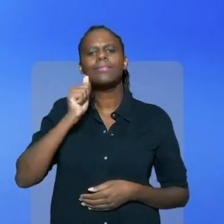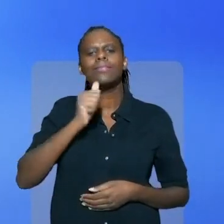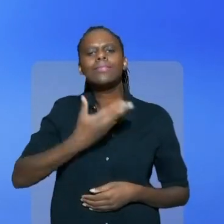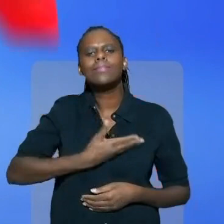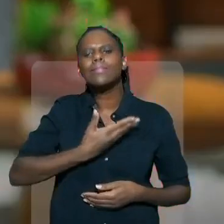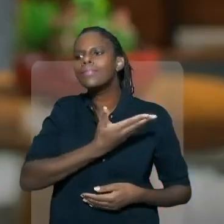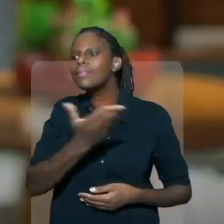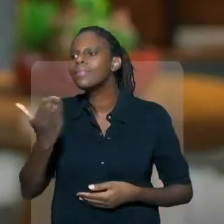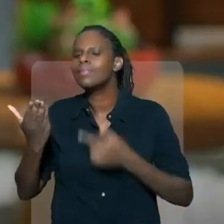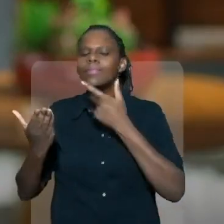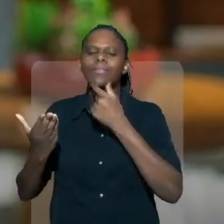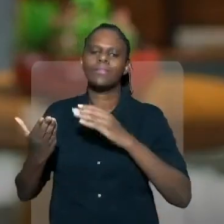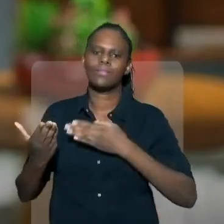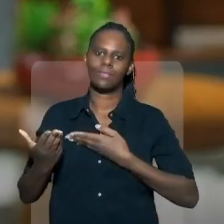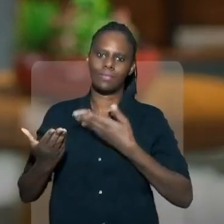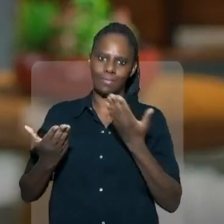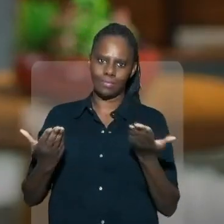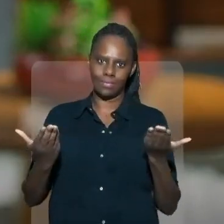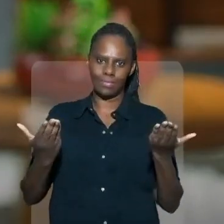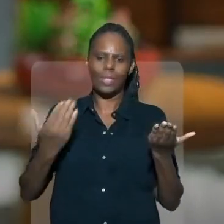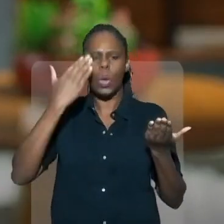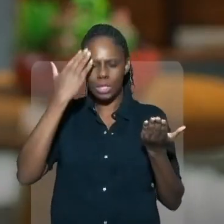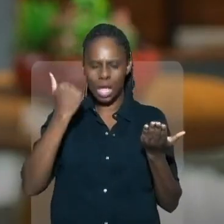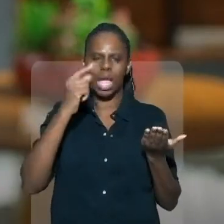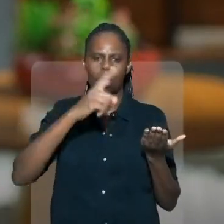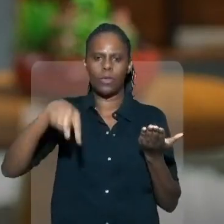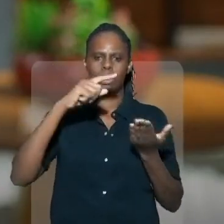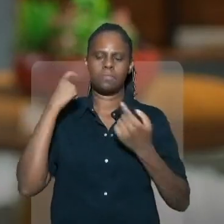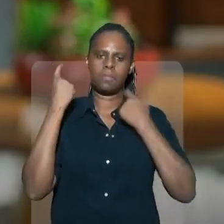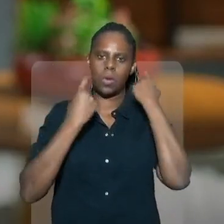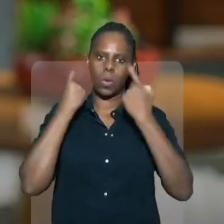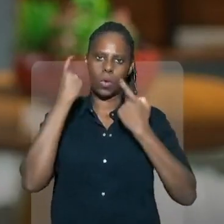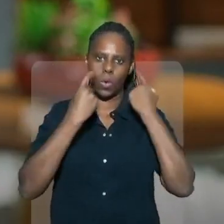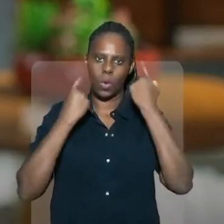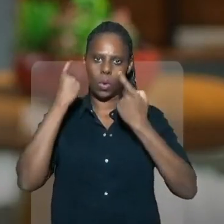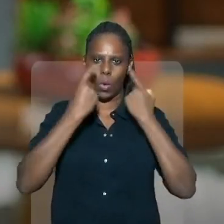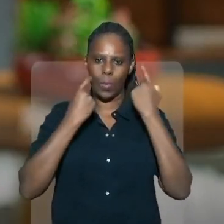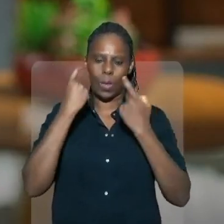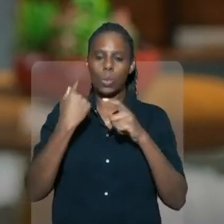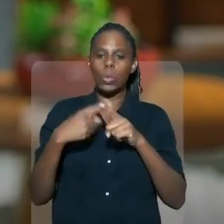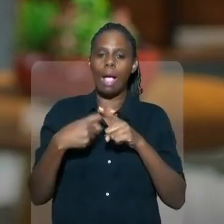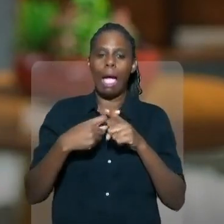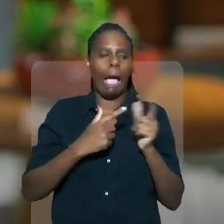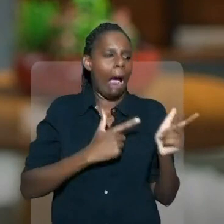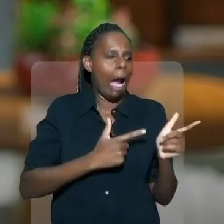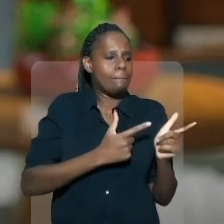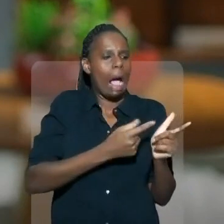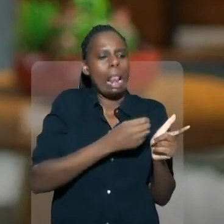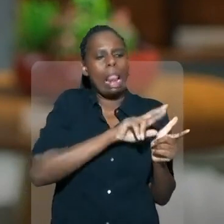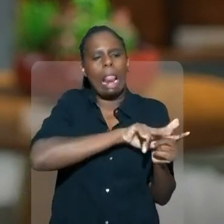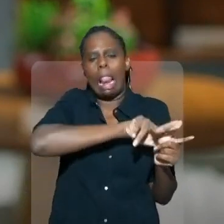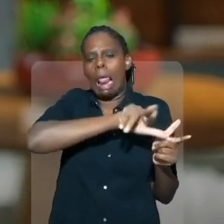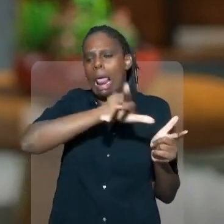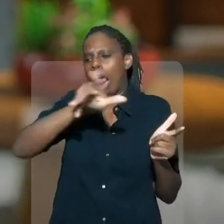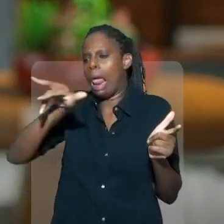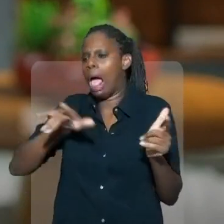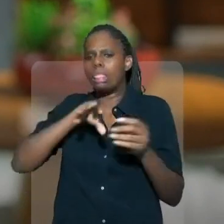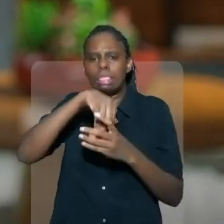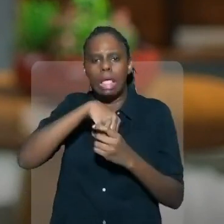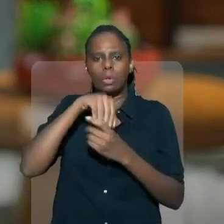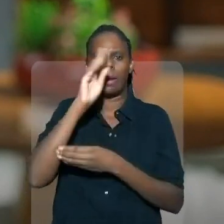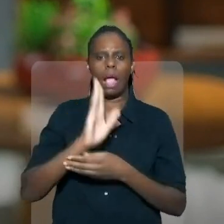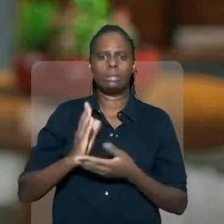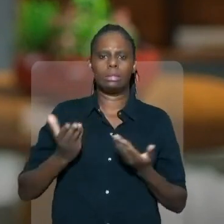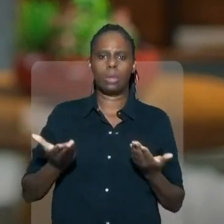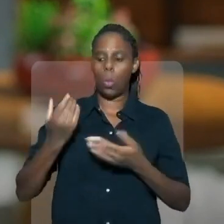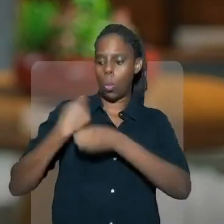Meus amigos e minhas amigas, sei que vocês estão preocupados com milhões de armas espalhadas pelo